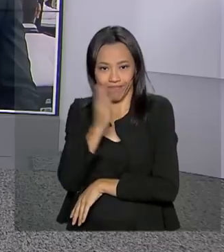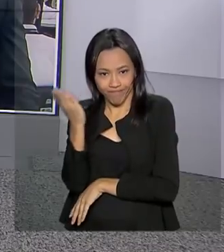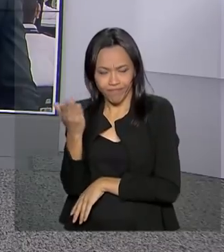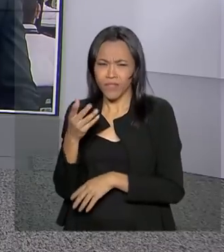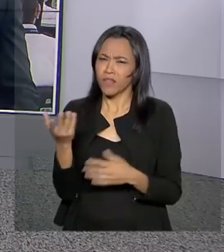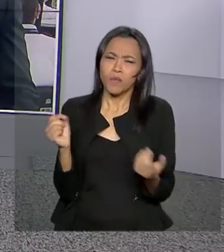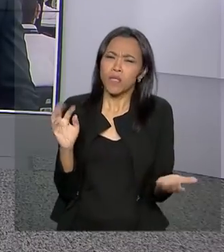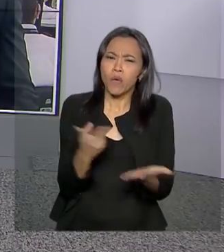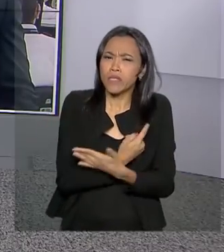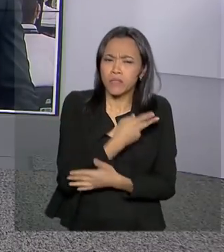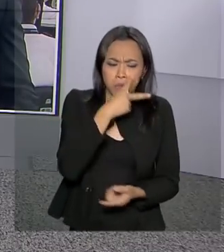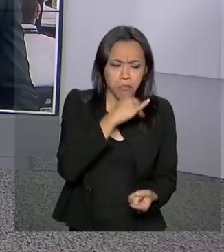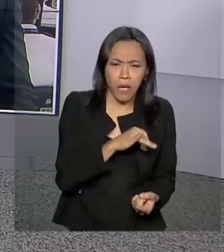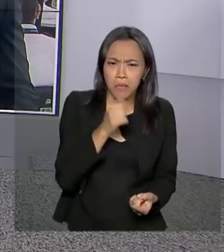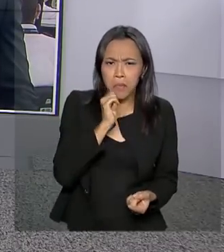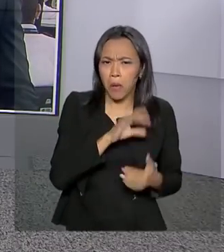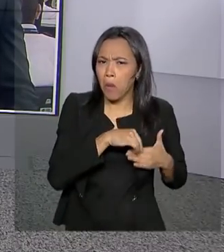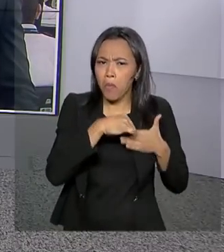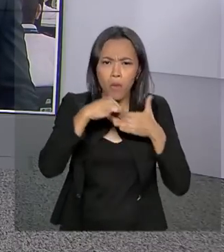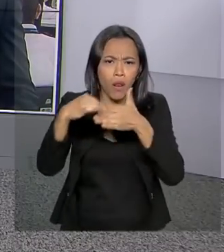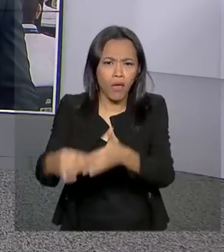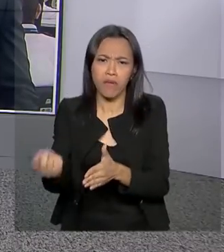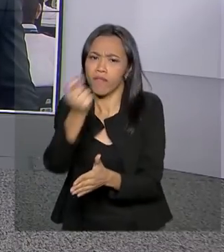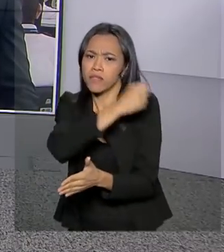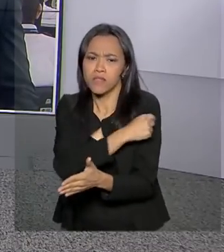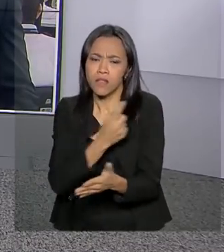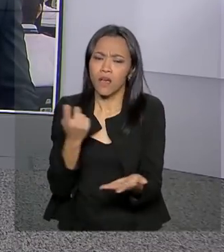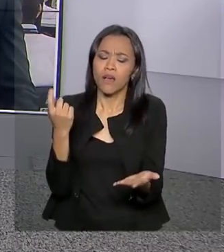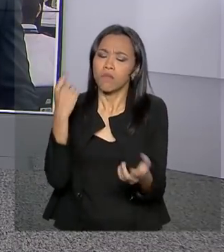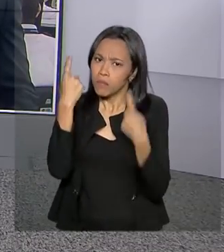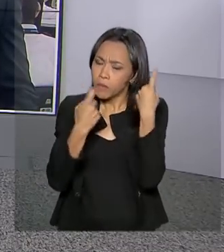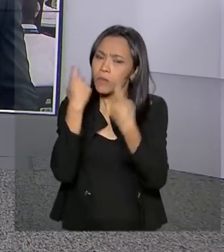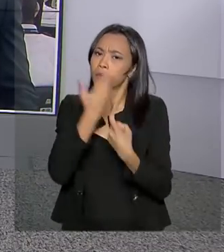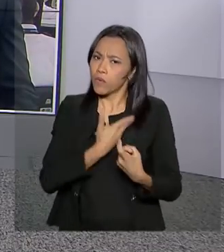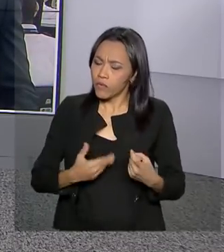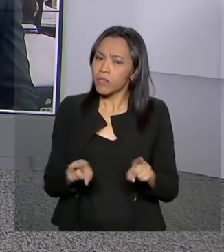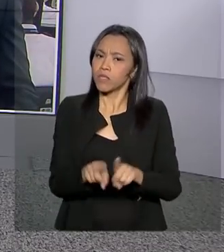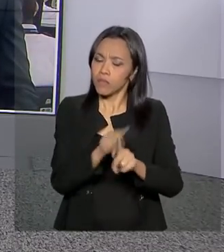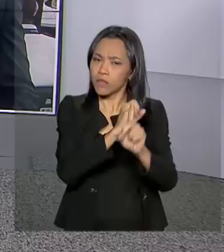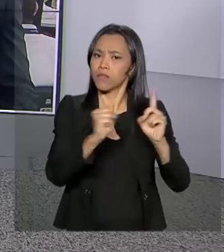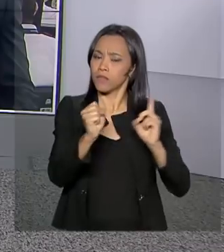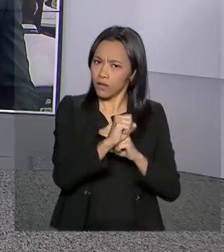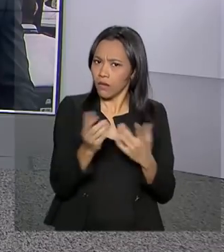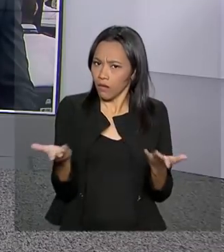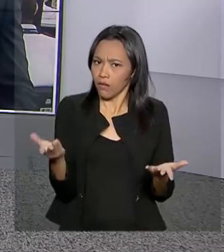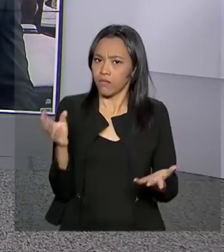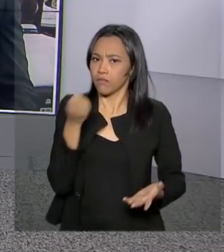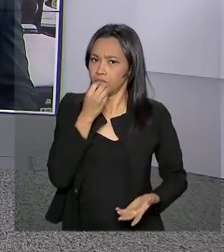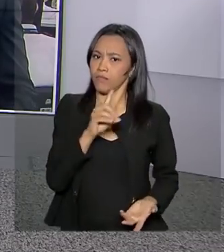resistência dos pais em levar os filhos para vacinar preocupa não só o governo, mas toda a sociedade, né? Bom dia para você.